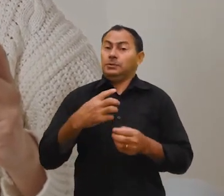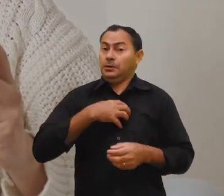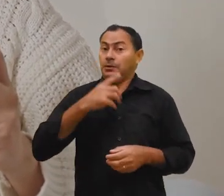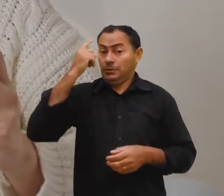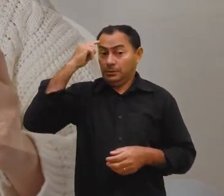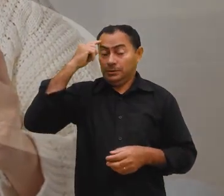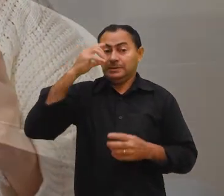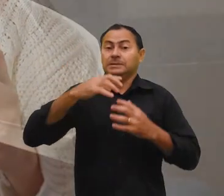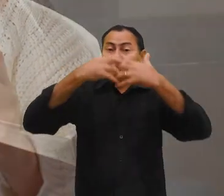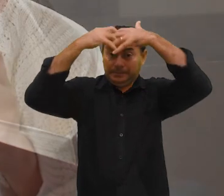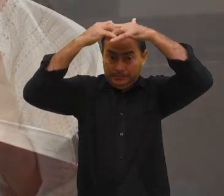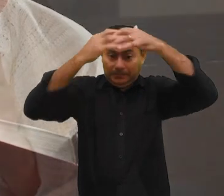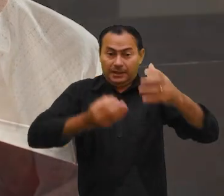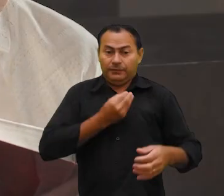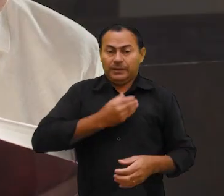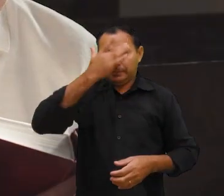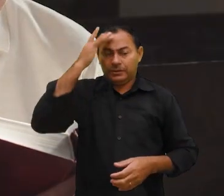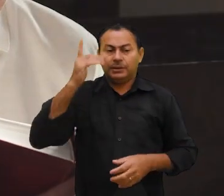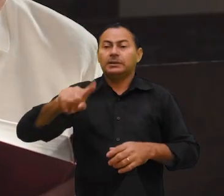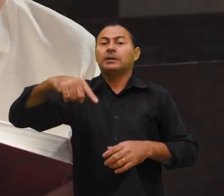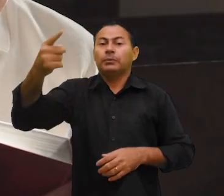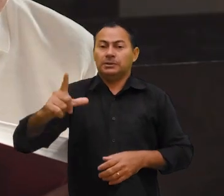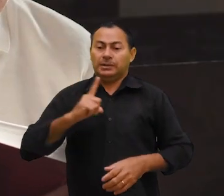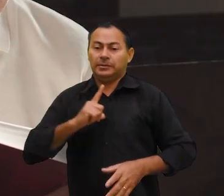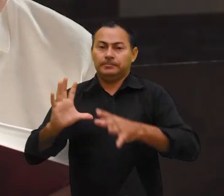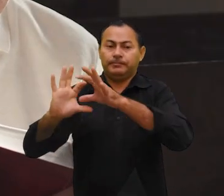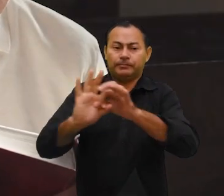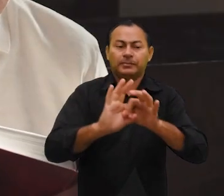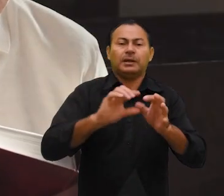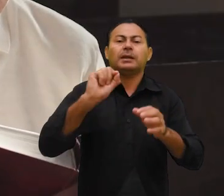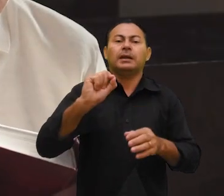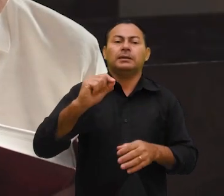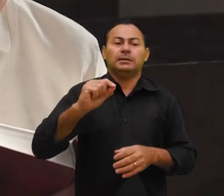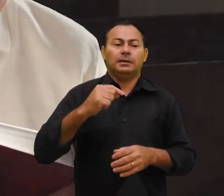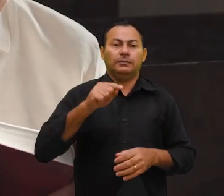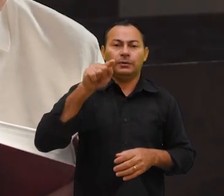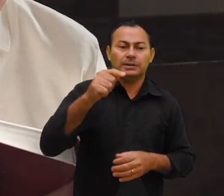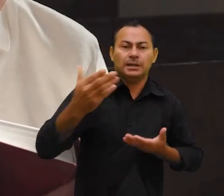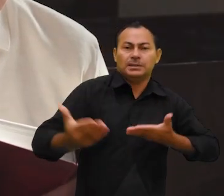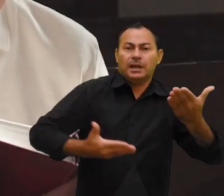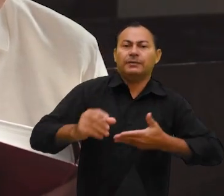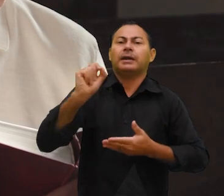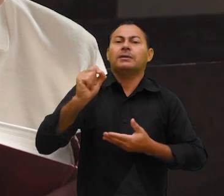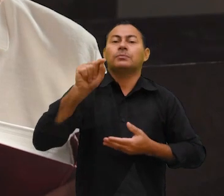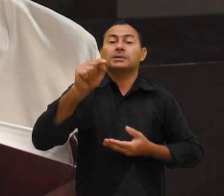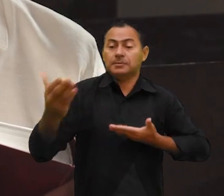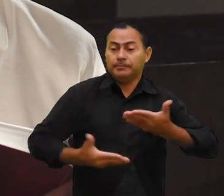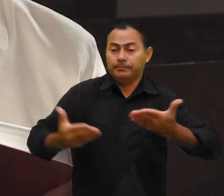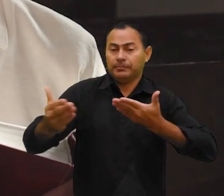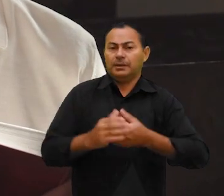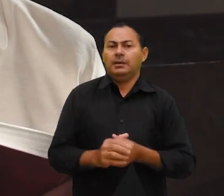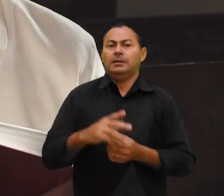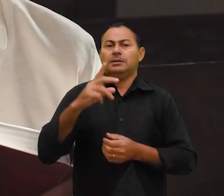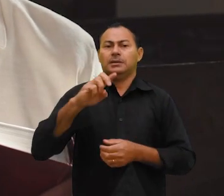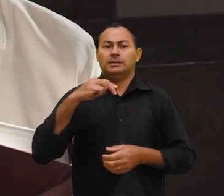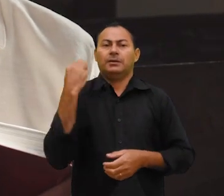crítica na vida de uma pessoa. Depois vêm as alianças. A quem ou a que você serve? E